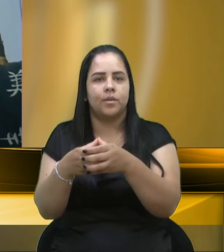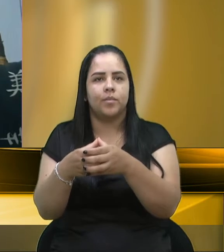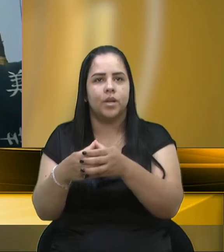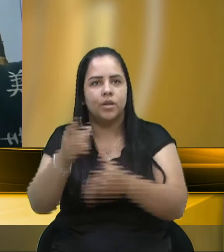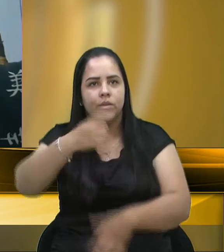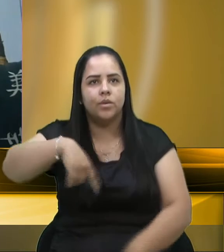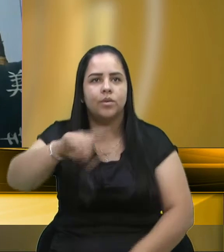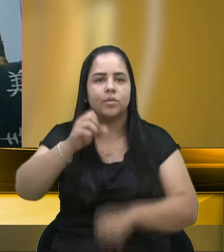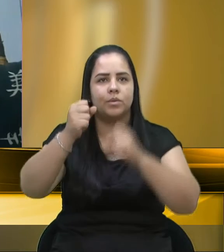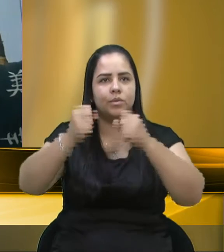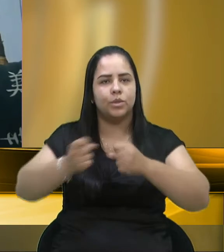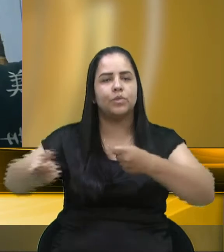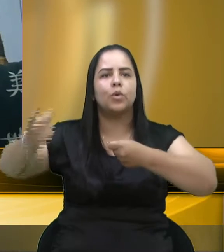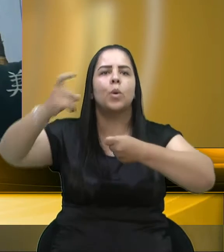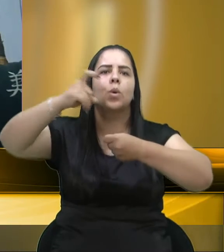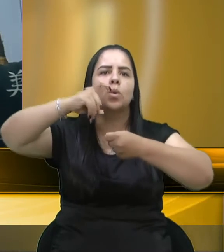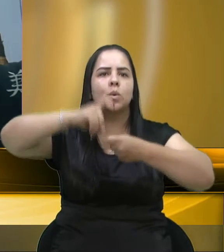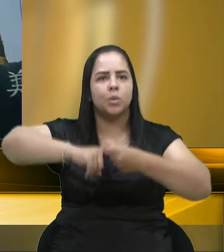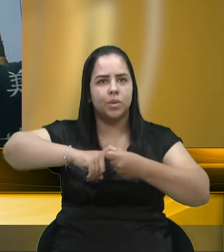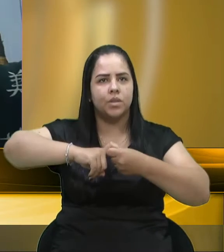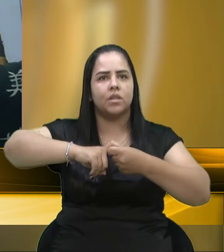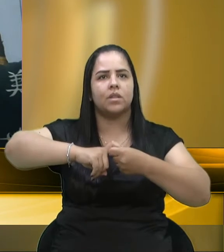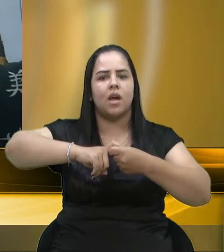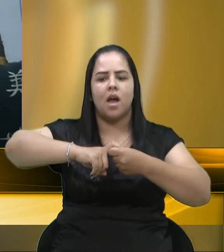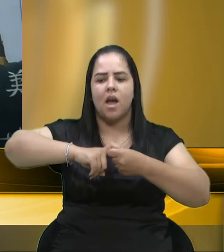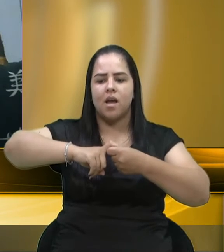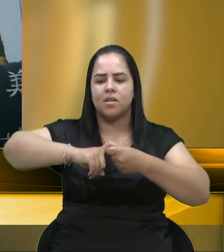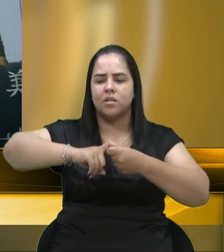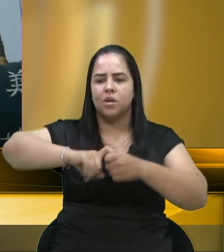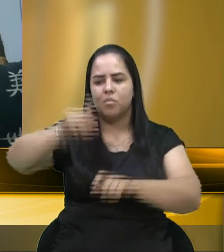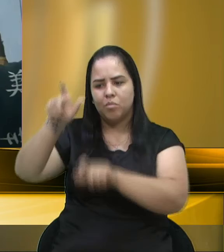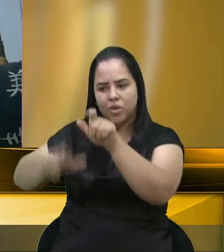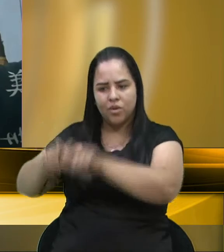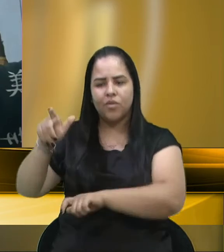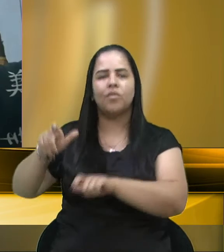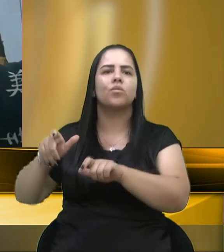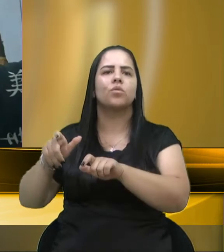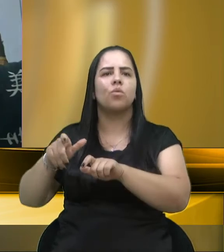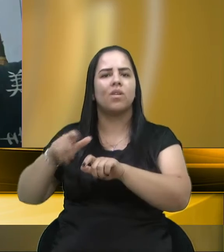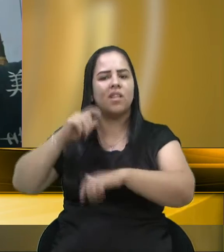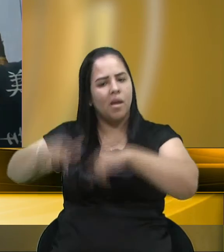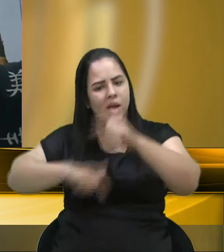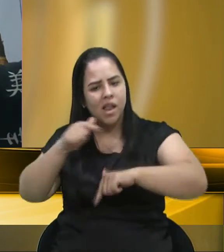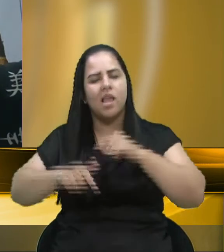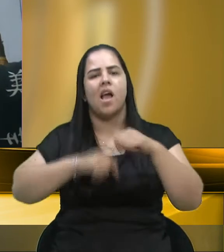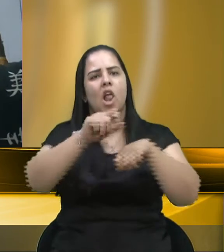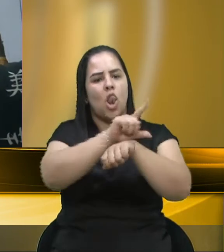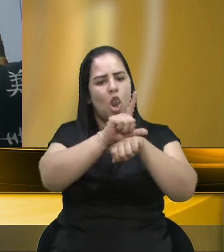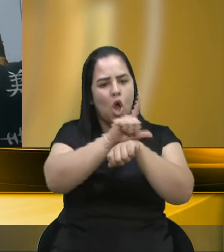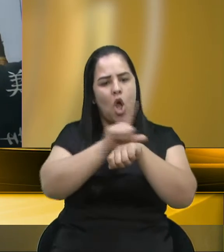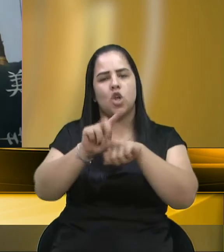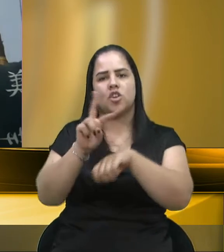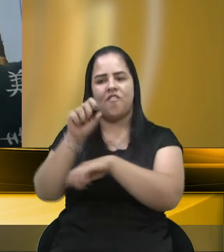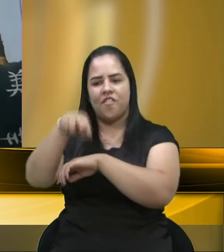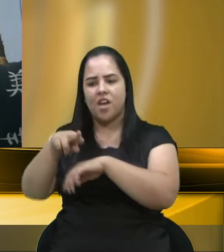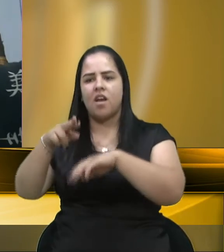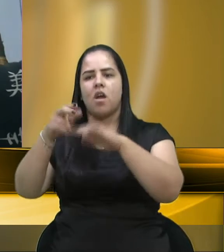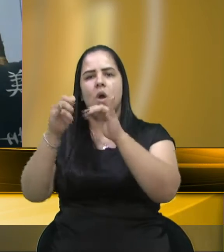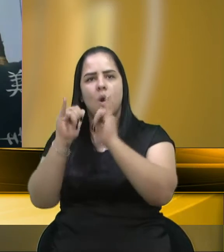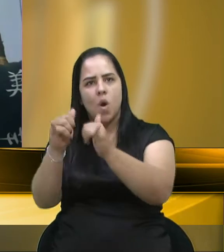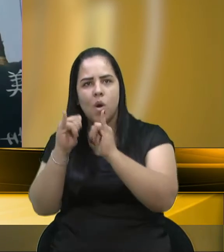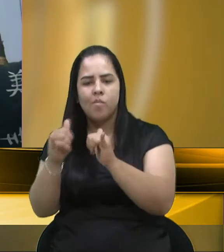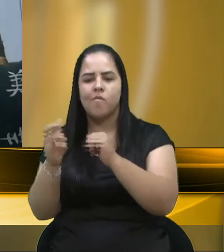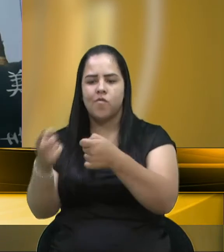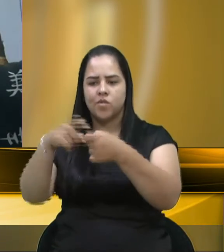voltar a deixar esse pessoal trabalhar, voltar ao comércio, voltar aí esse trabalho. Porque já deu para ver que o